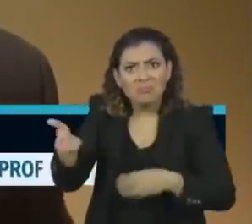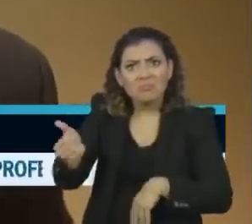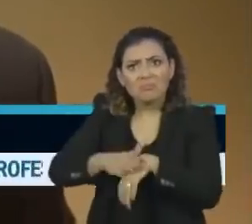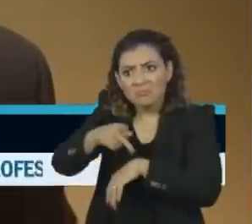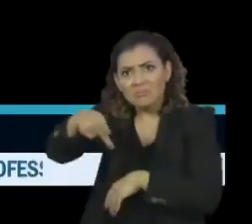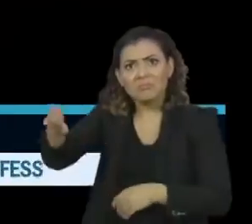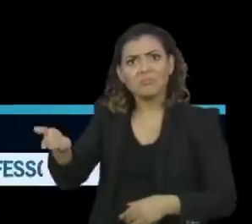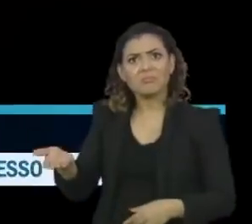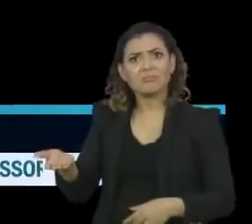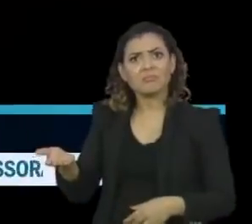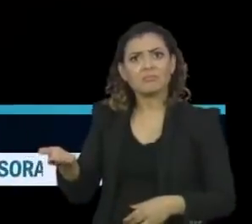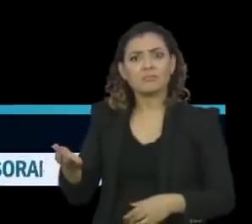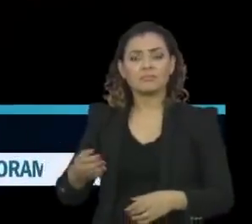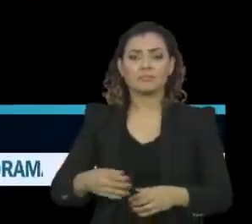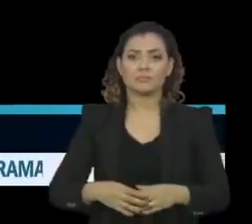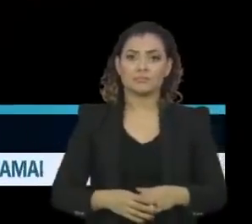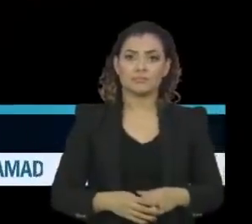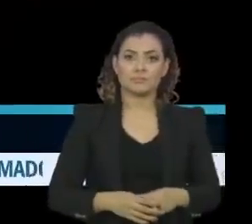presidente da República.